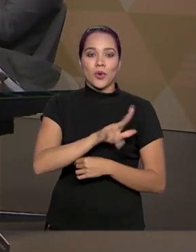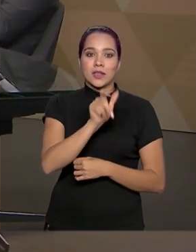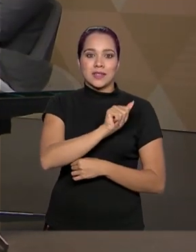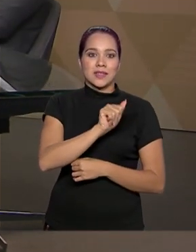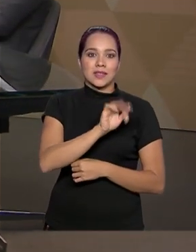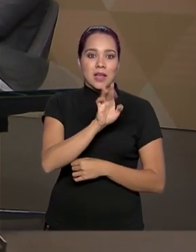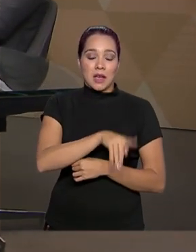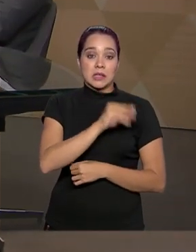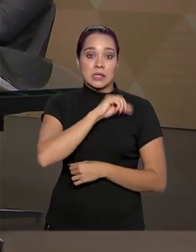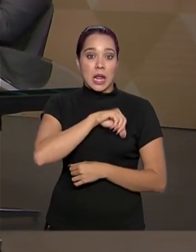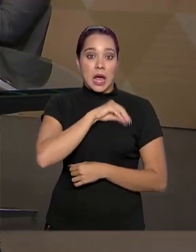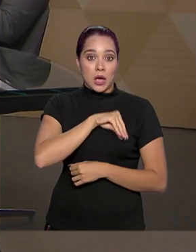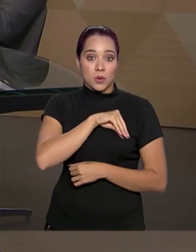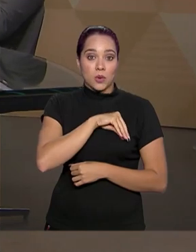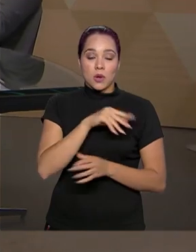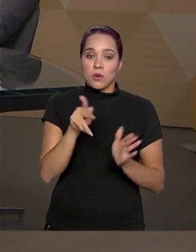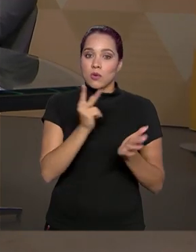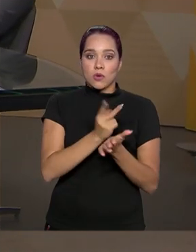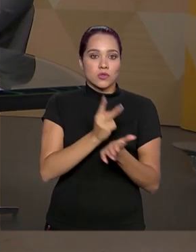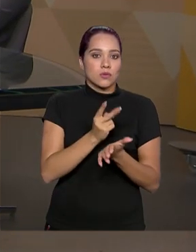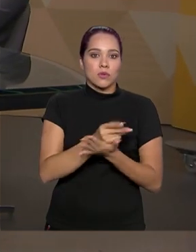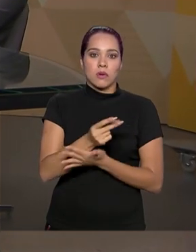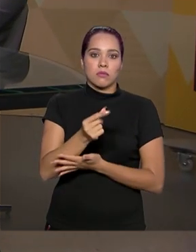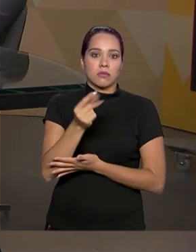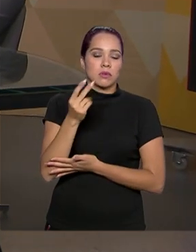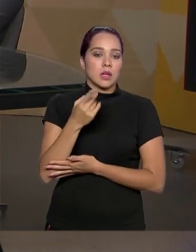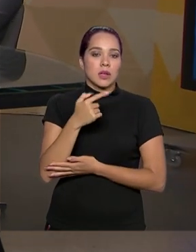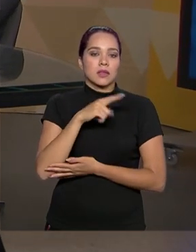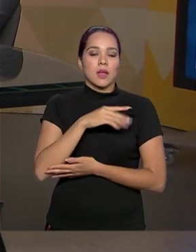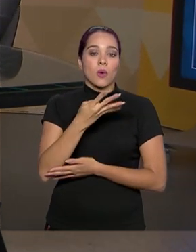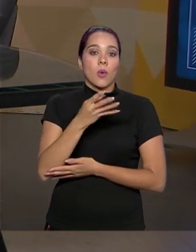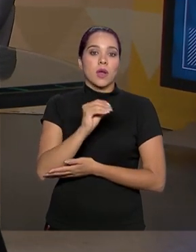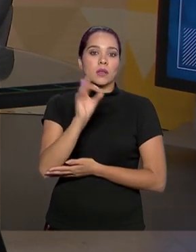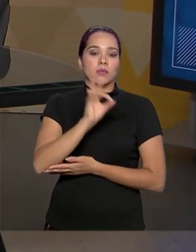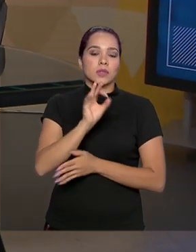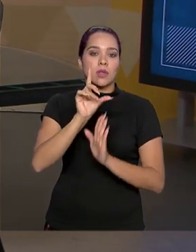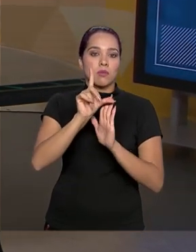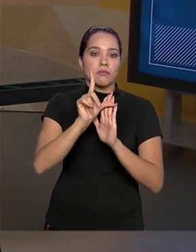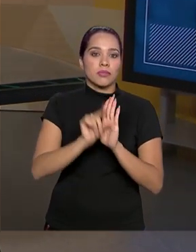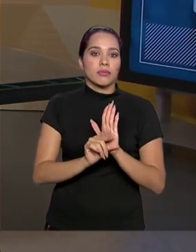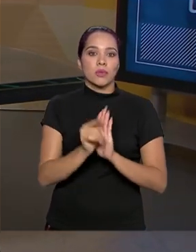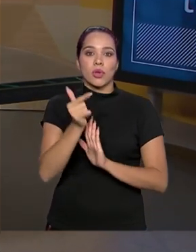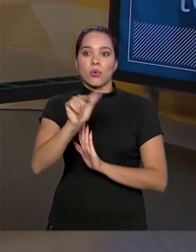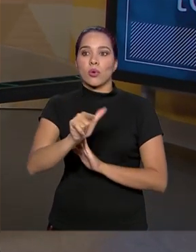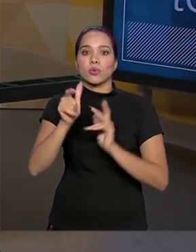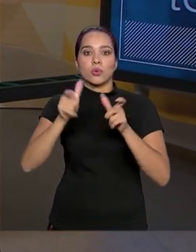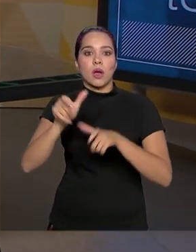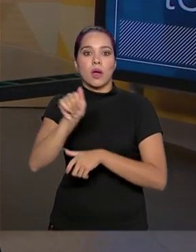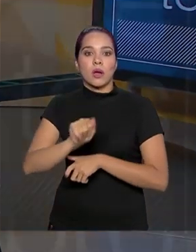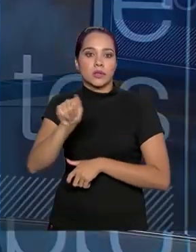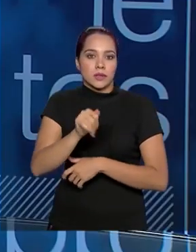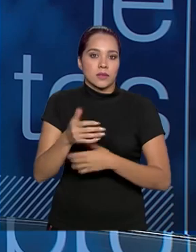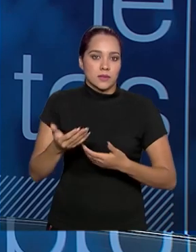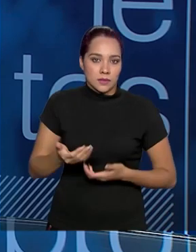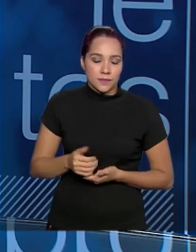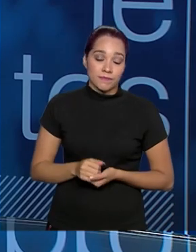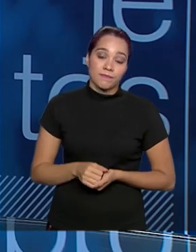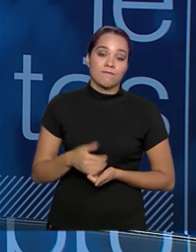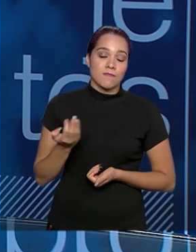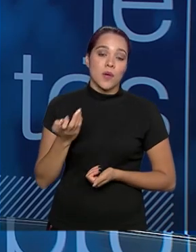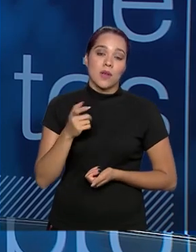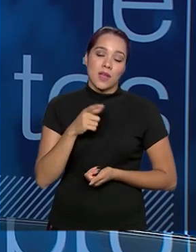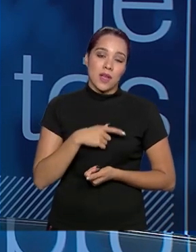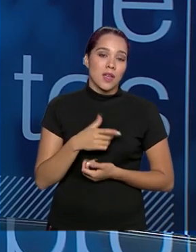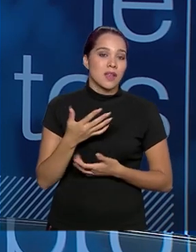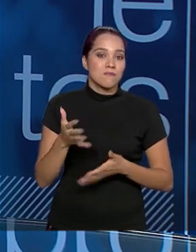Digo, o nosso salário é do nosso servidor. Então, os nossos servidores recebem 40% a menos do que qualquer outra agência reguladora. Então, isso é um